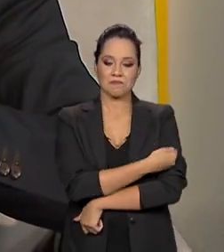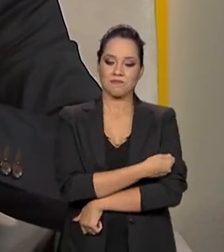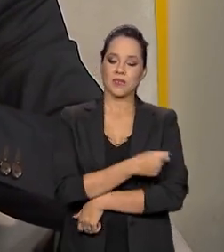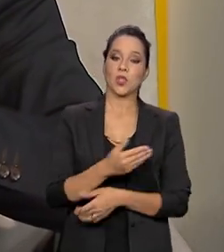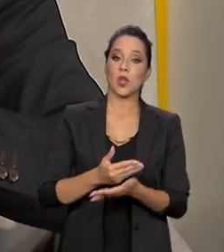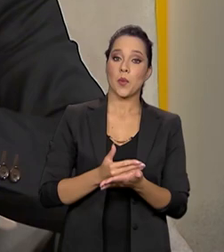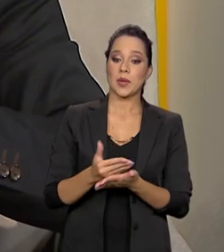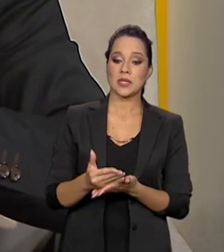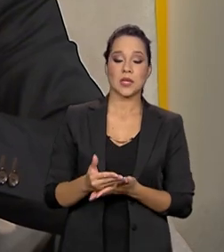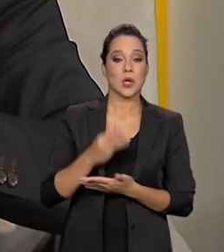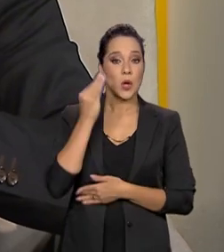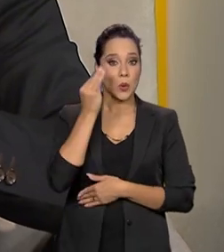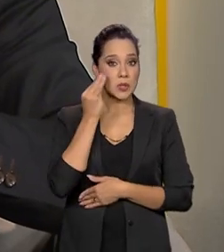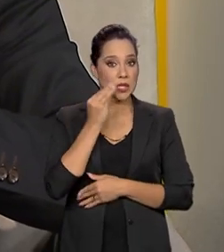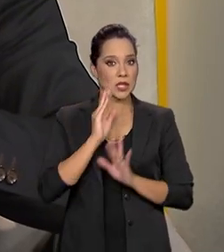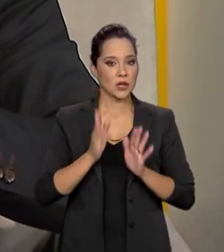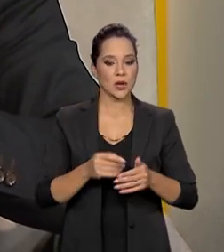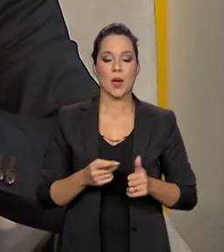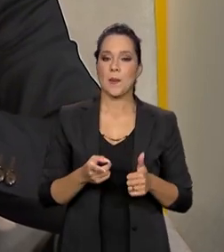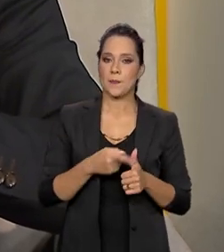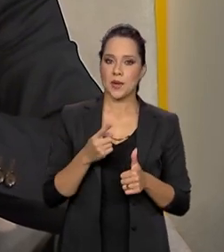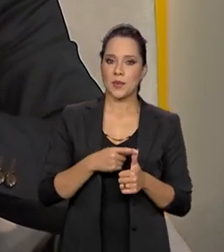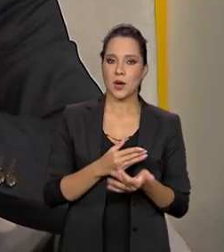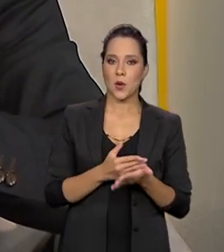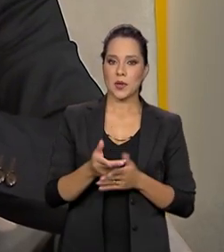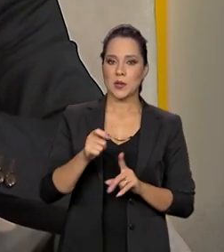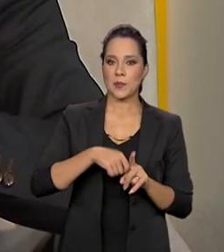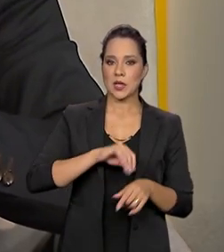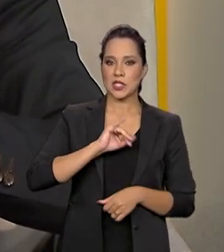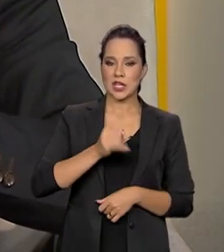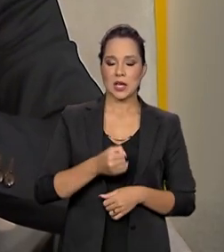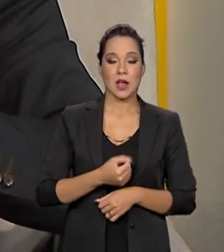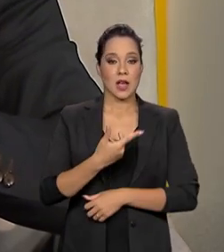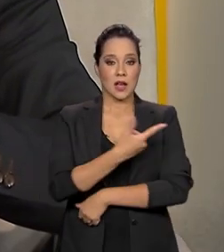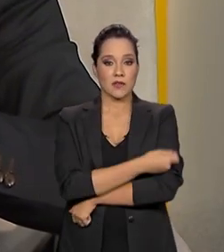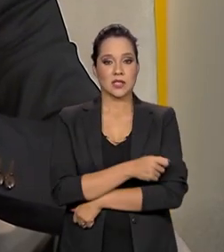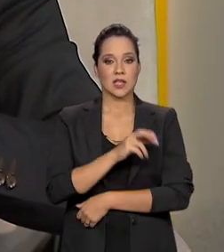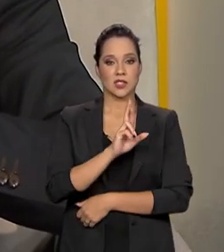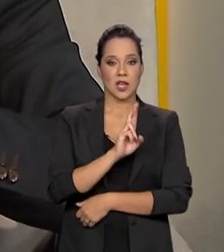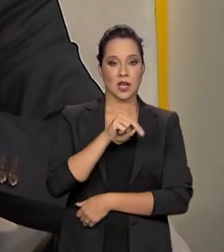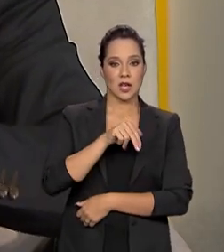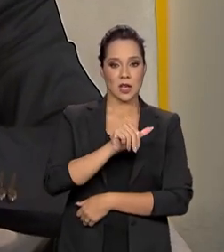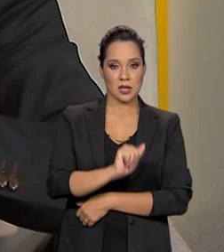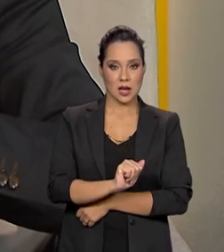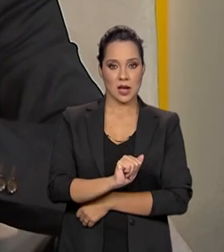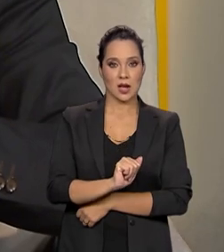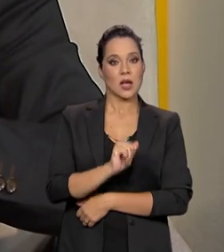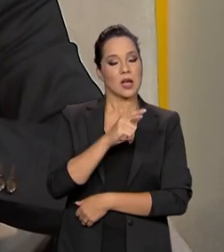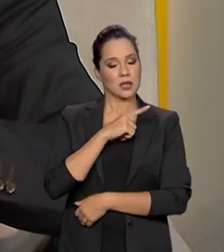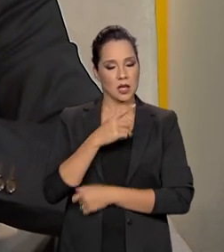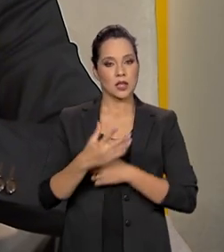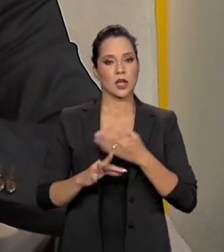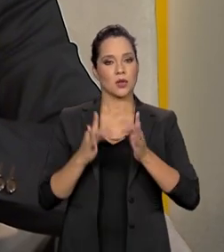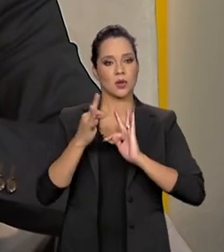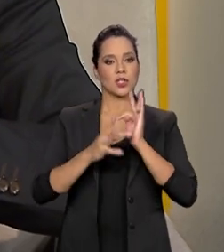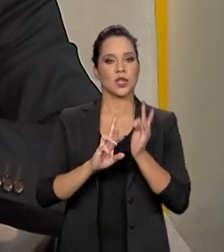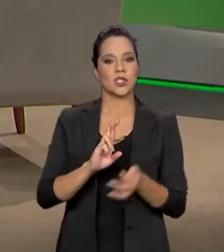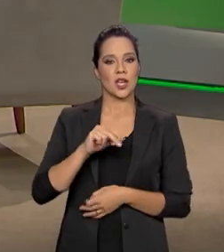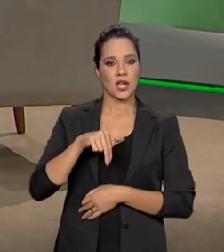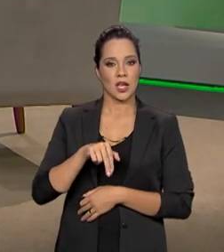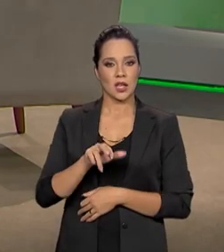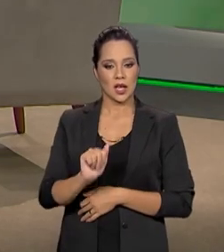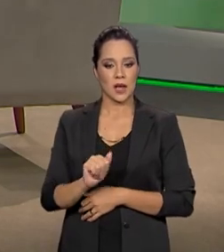iniciando seus testes clínicos. A primeira começou em janeiro, uma vacina de RNA, dominamos a tecnologia de RNA.